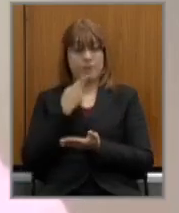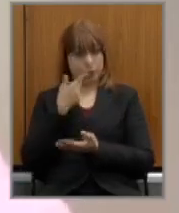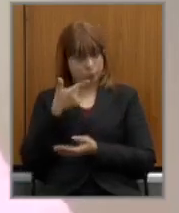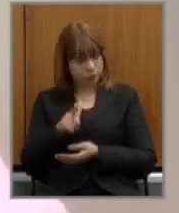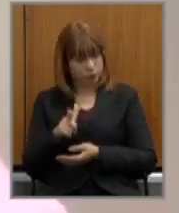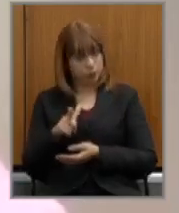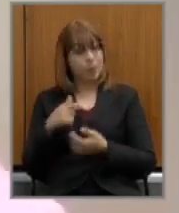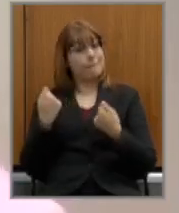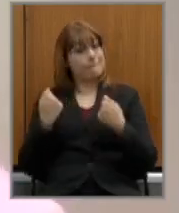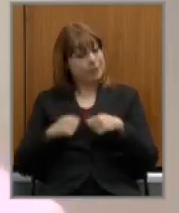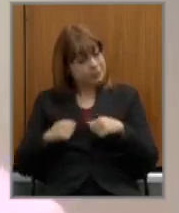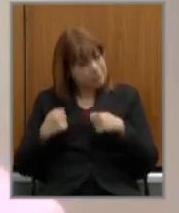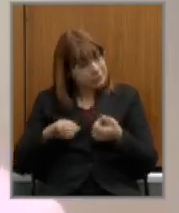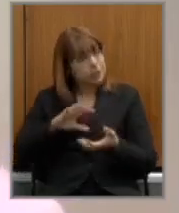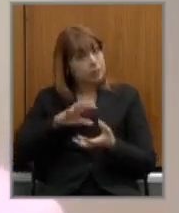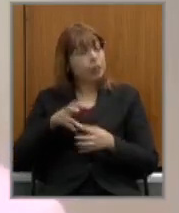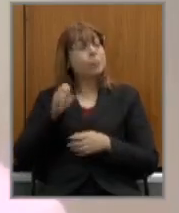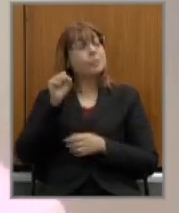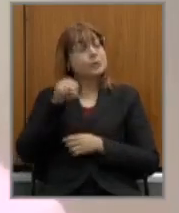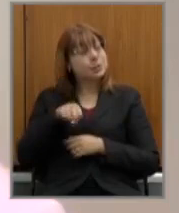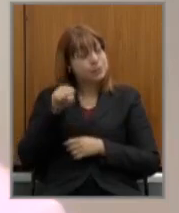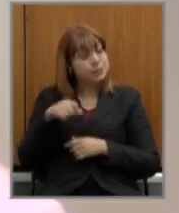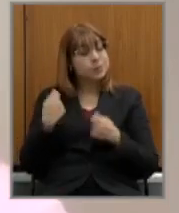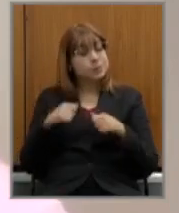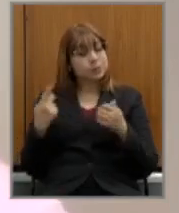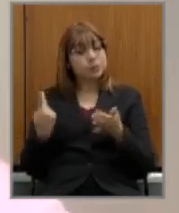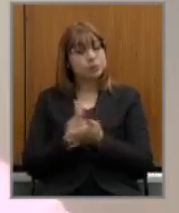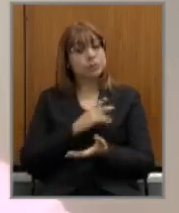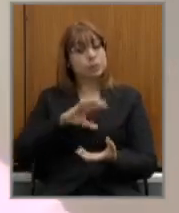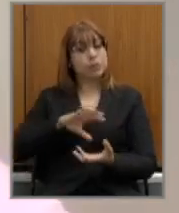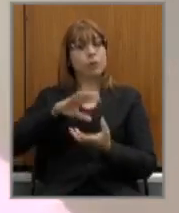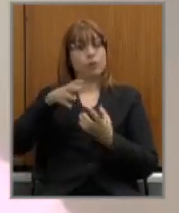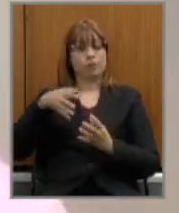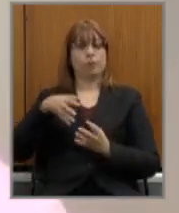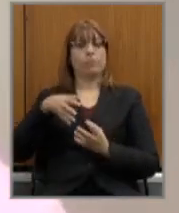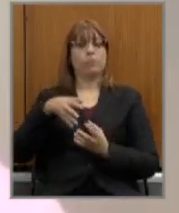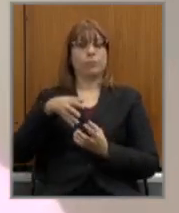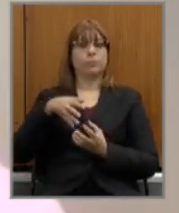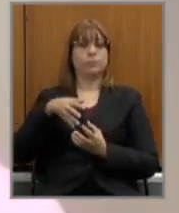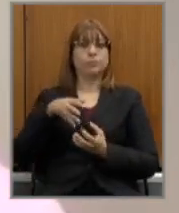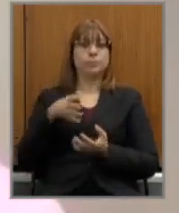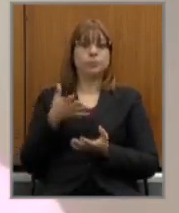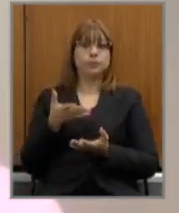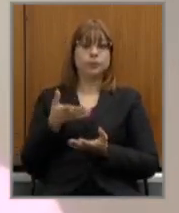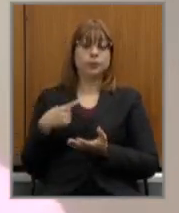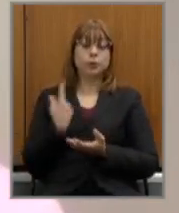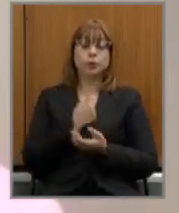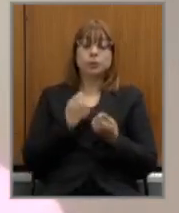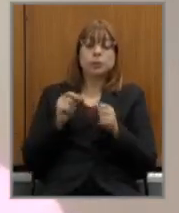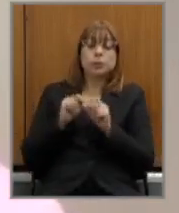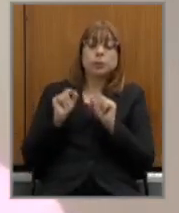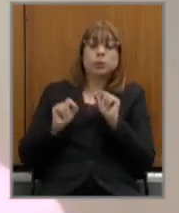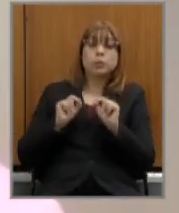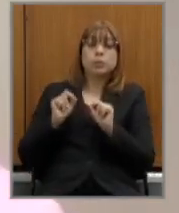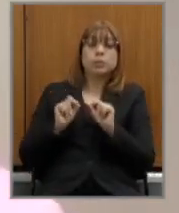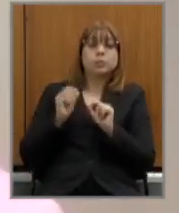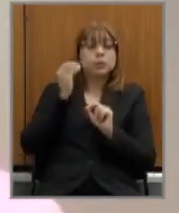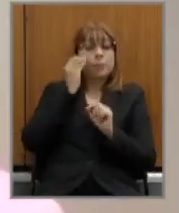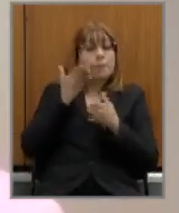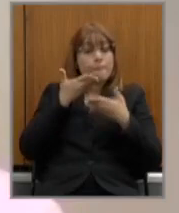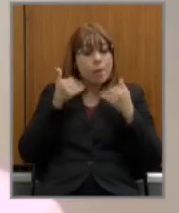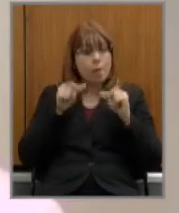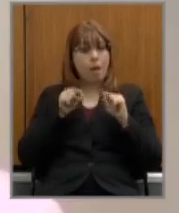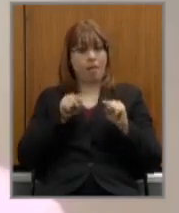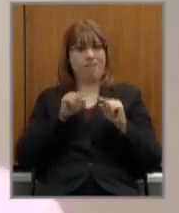a gente tem que deixar claro isso a reforma tem que acontecer e o que nós temos que fazer é tentar melhorá-la